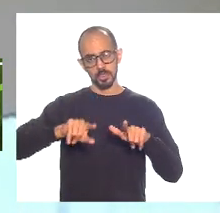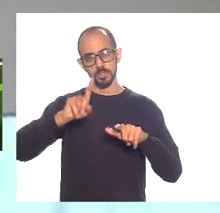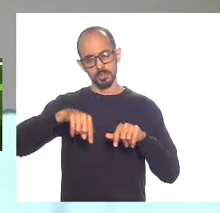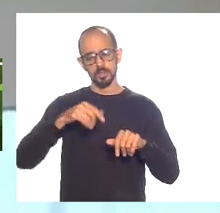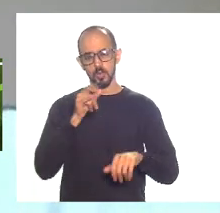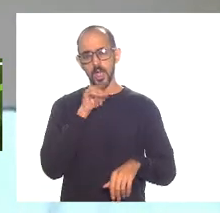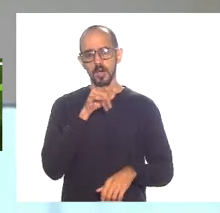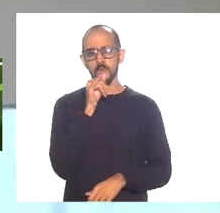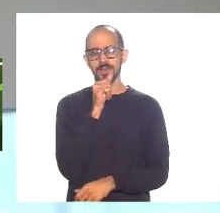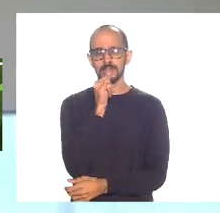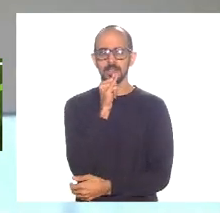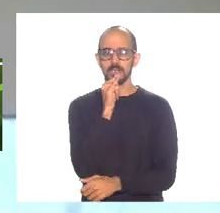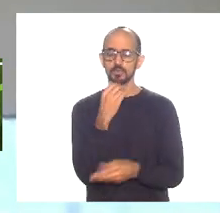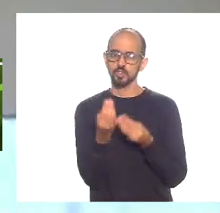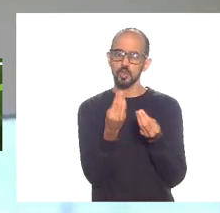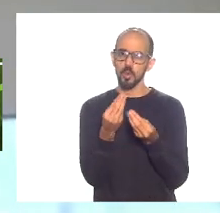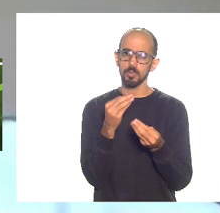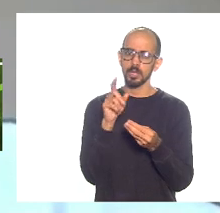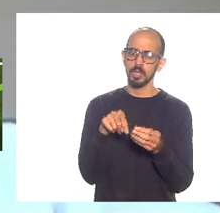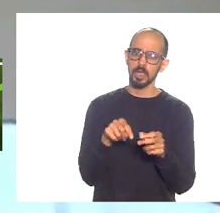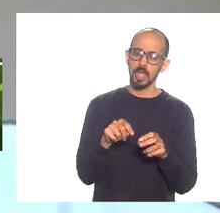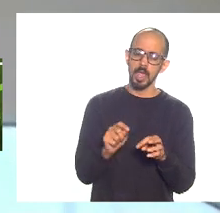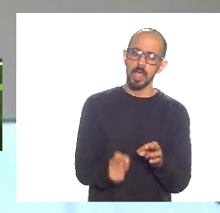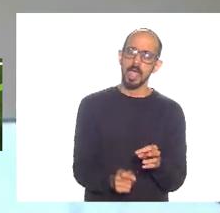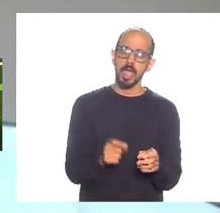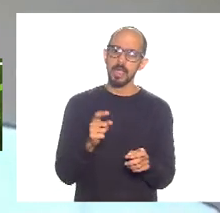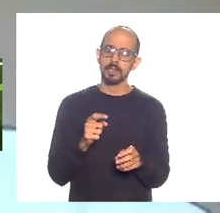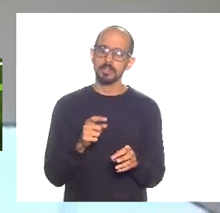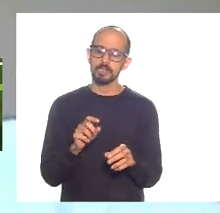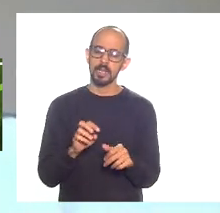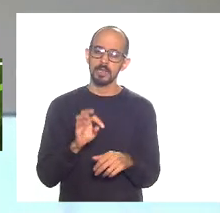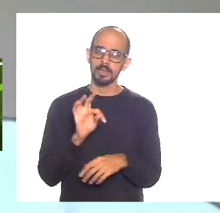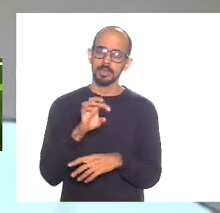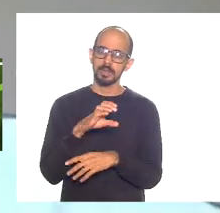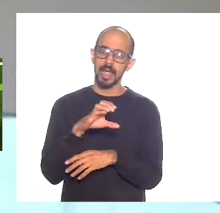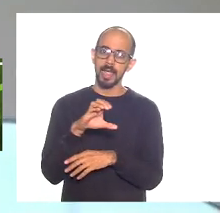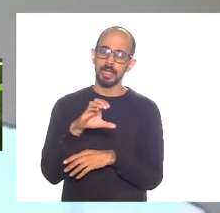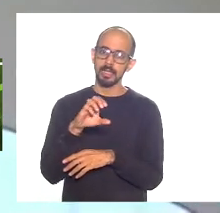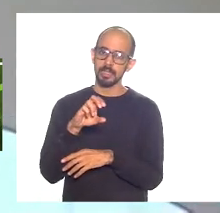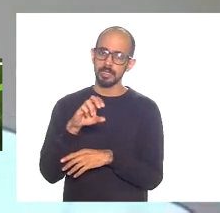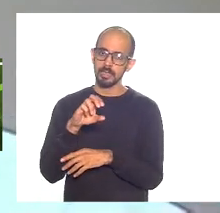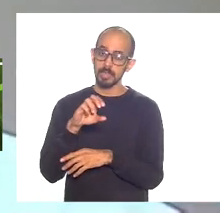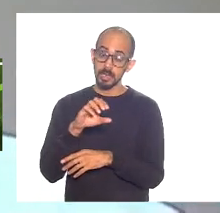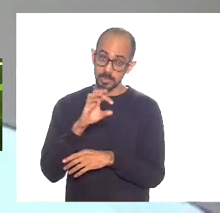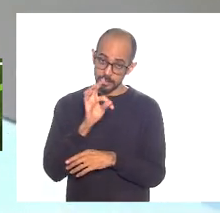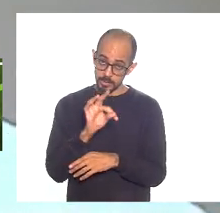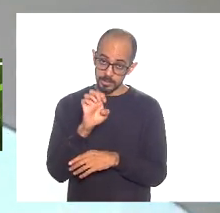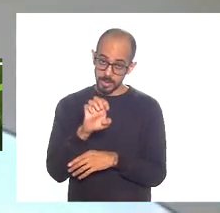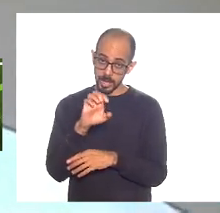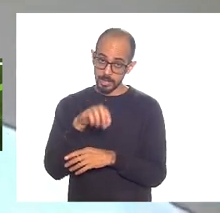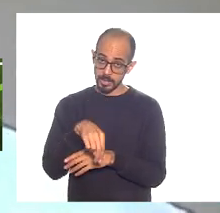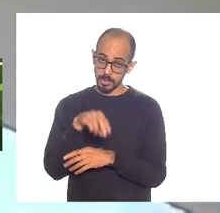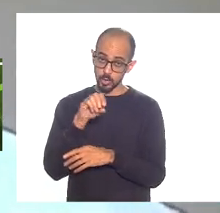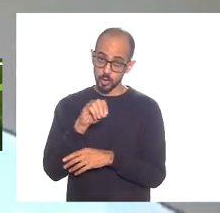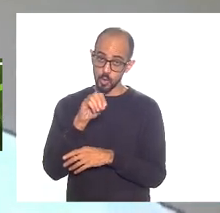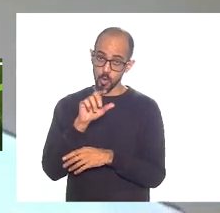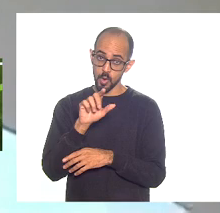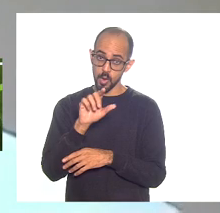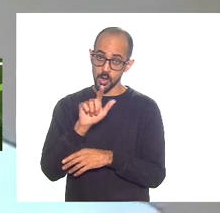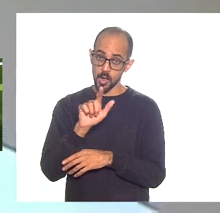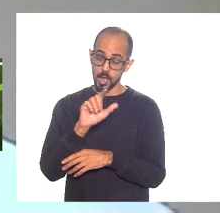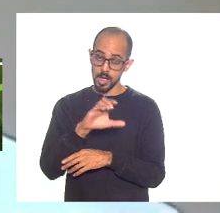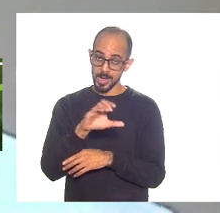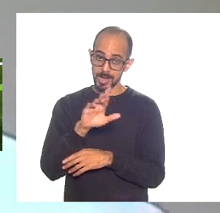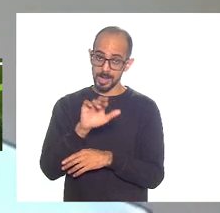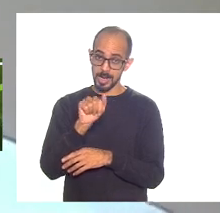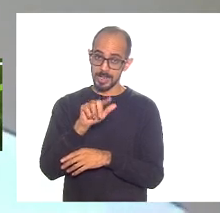seja a chamada tecnocracia a tecnocracia é justamente esse processo que as pessoas não estão sintonizadas com o real não